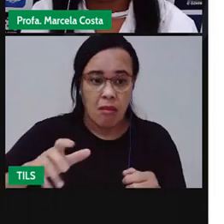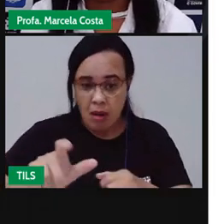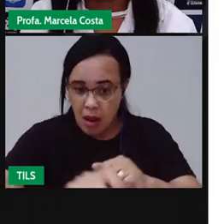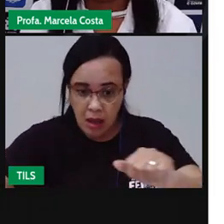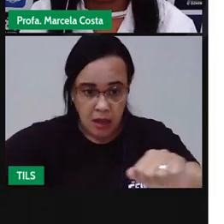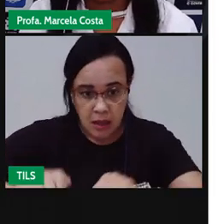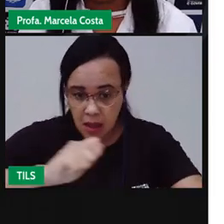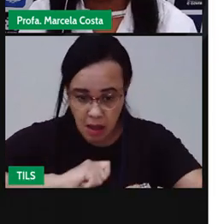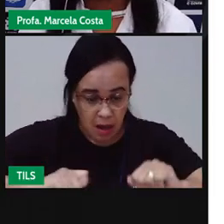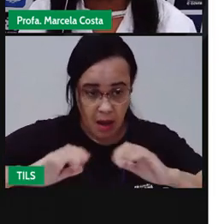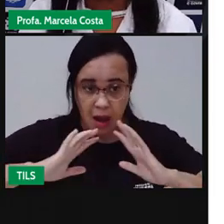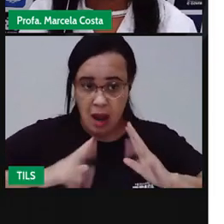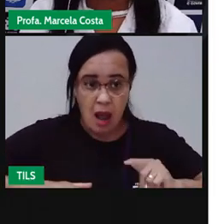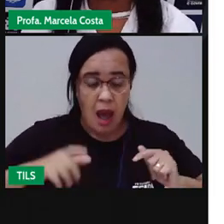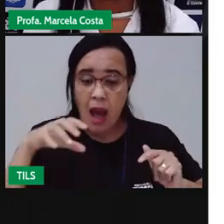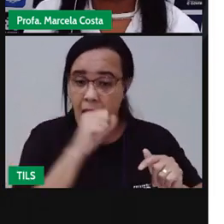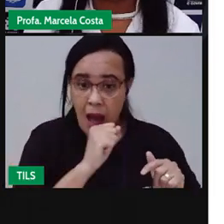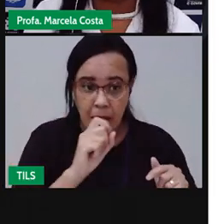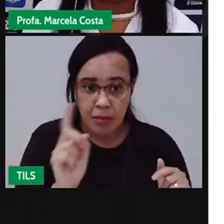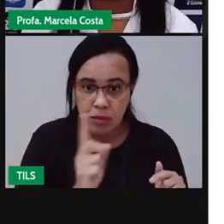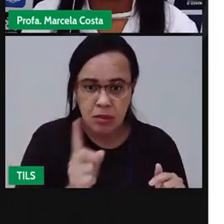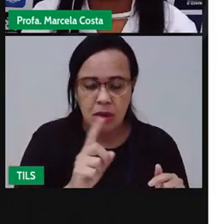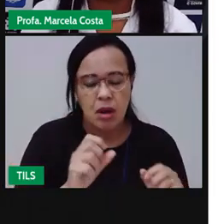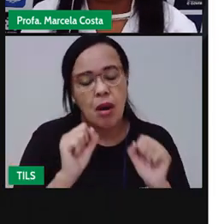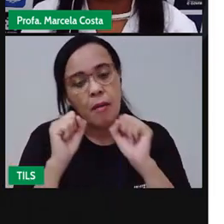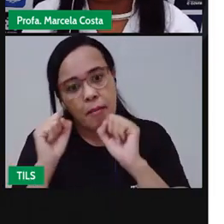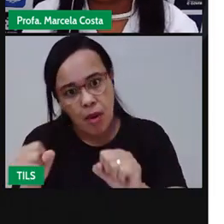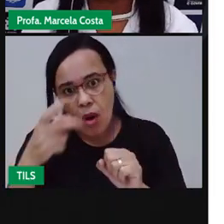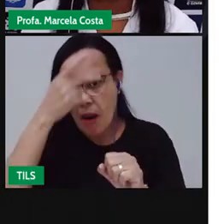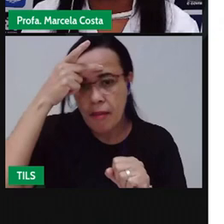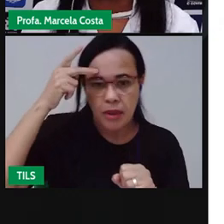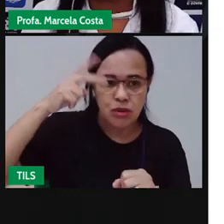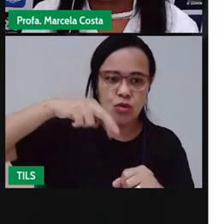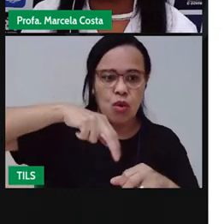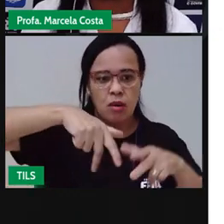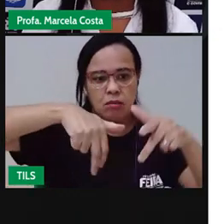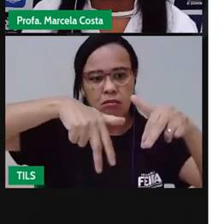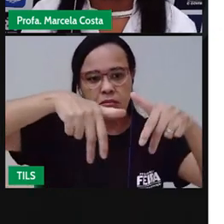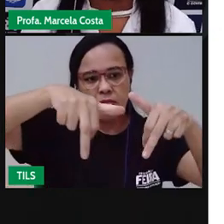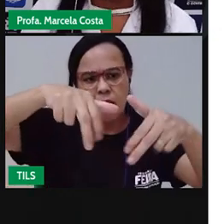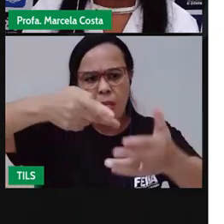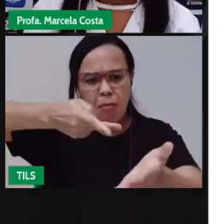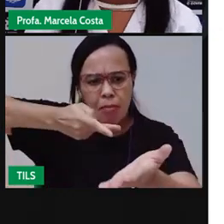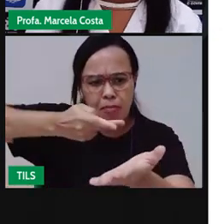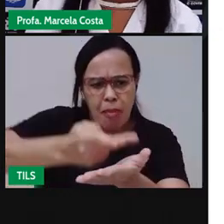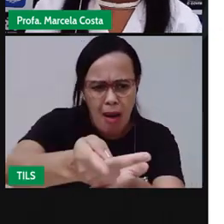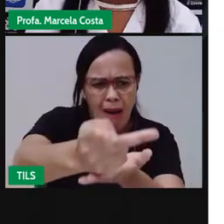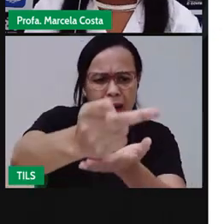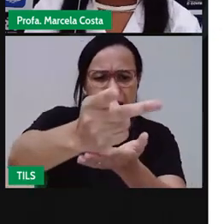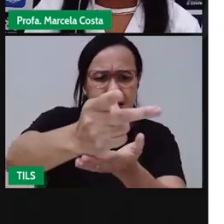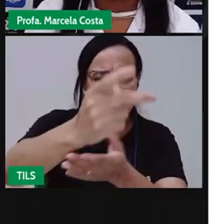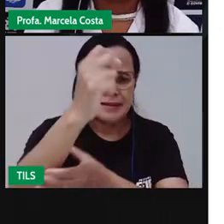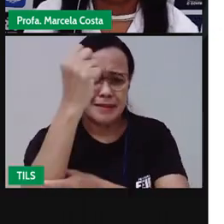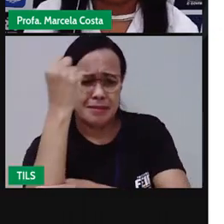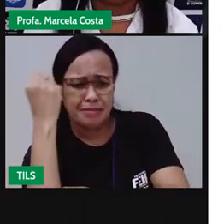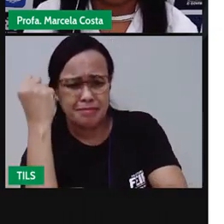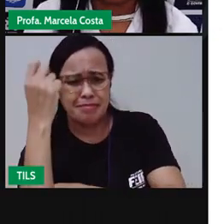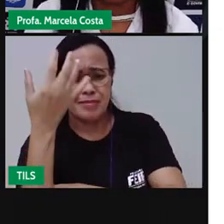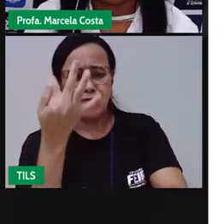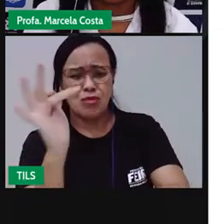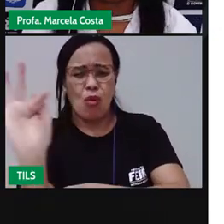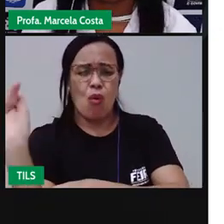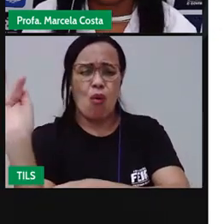imediatamente. Alguém pode vir lá escorregar, cair, se machucar, quebrar um